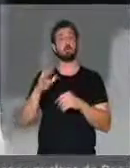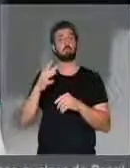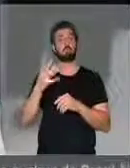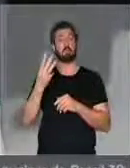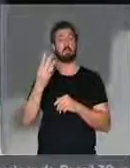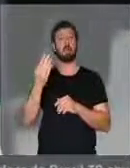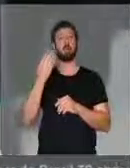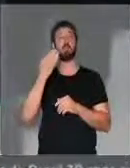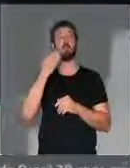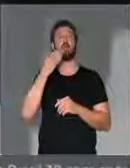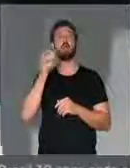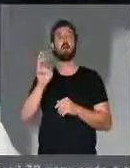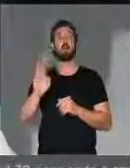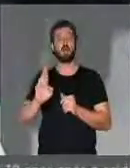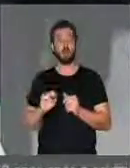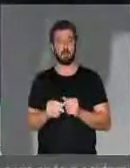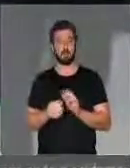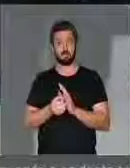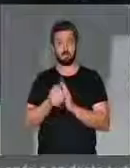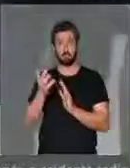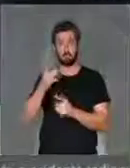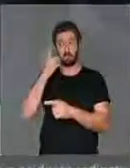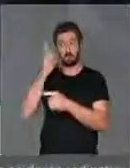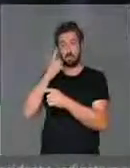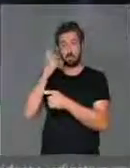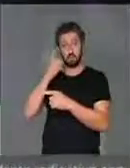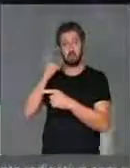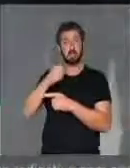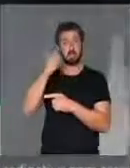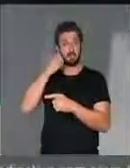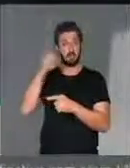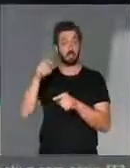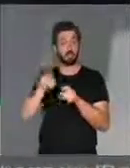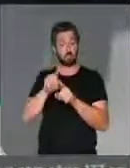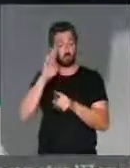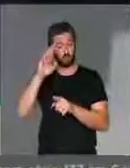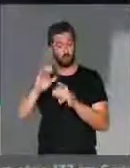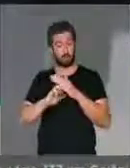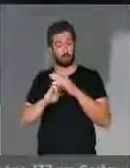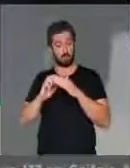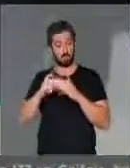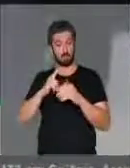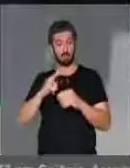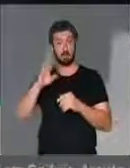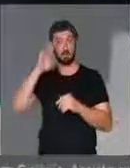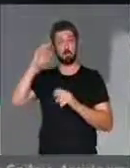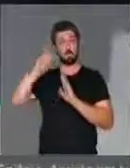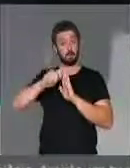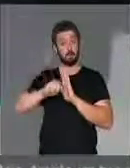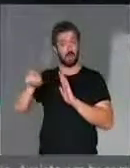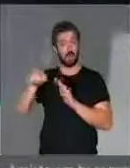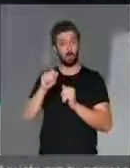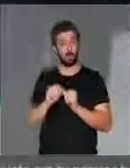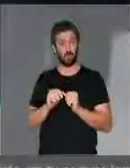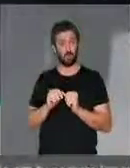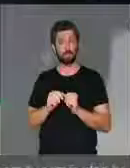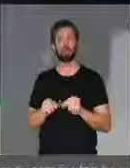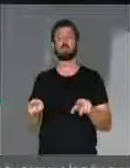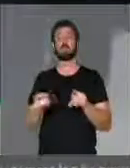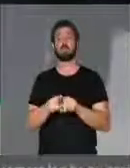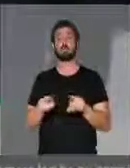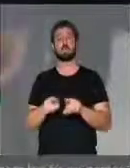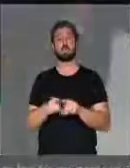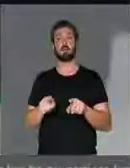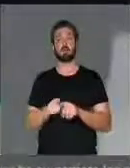de 3 bilhões de reais vários deputados e senadores empresários, a começar pelo relator. Ela também